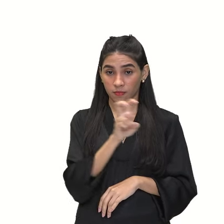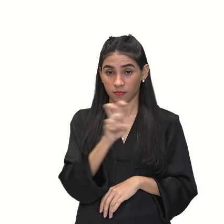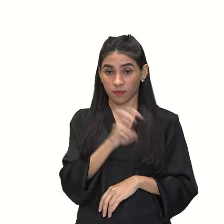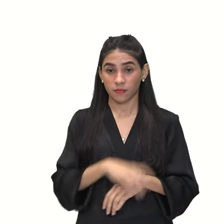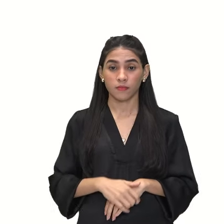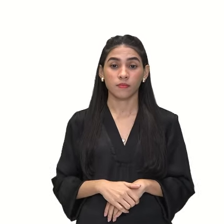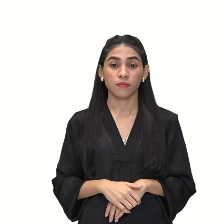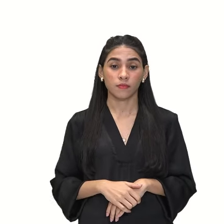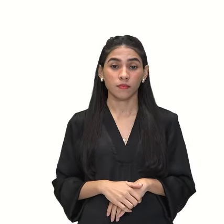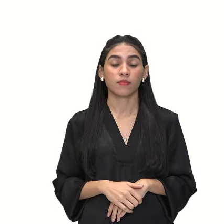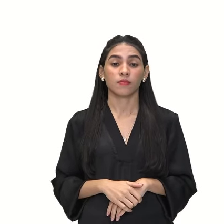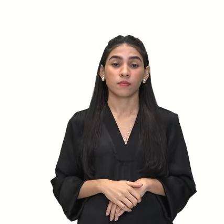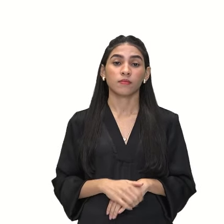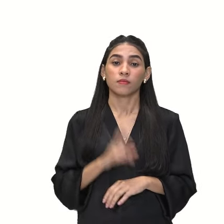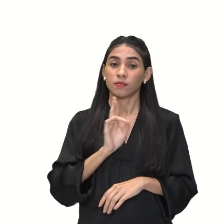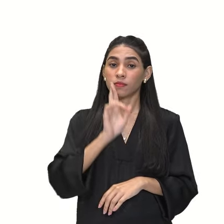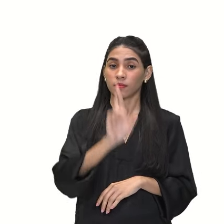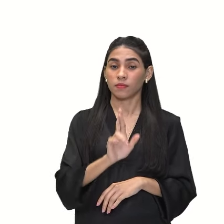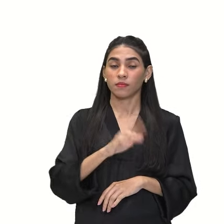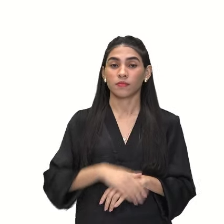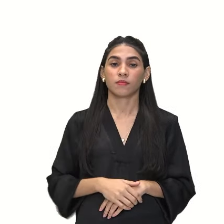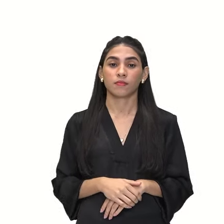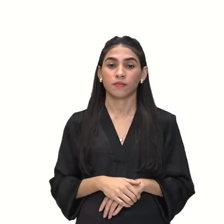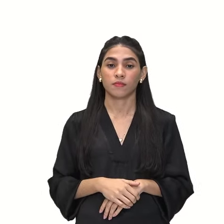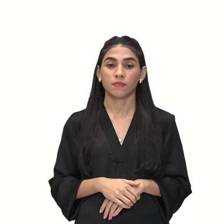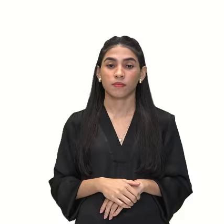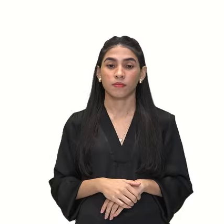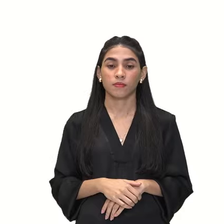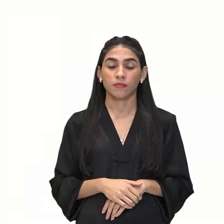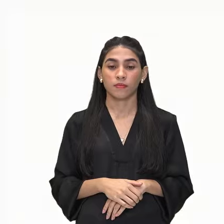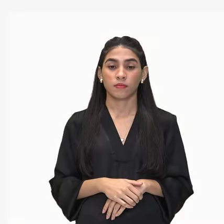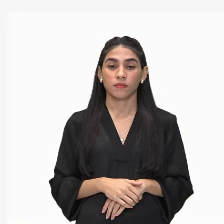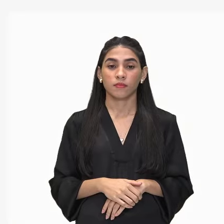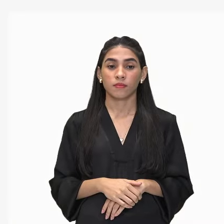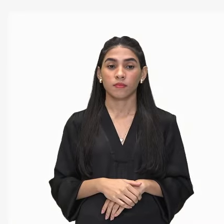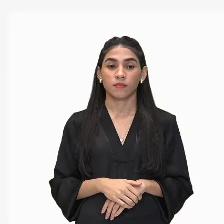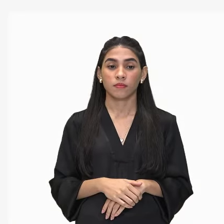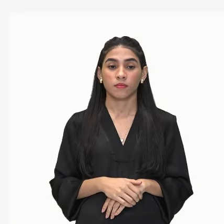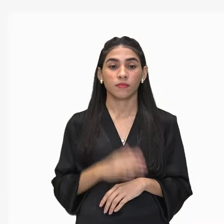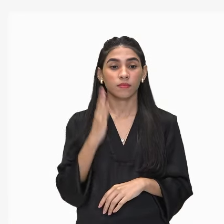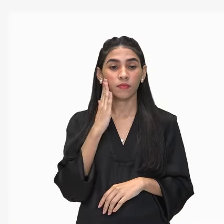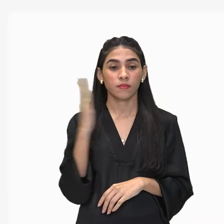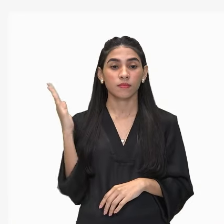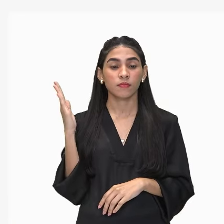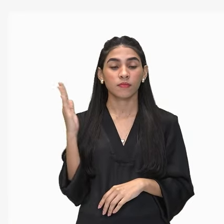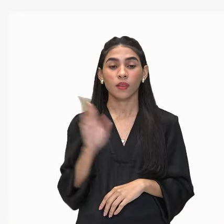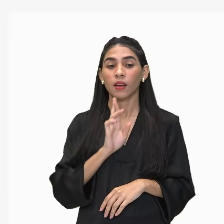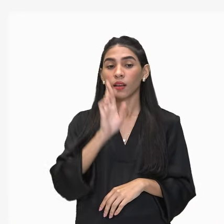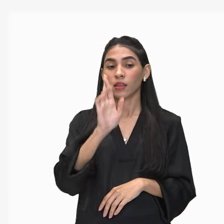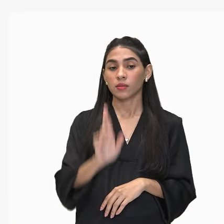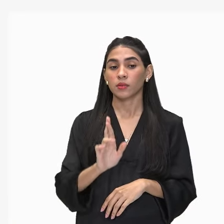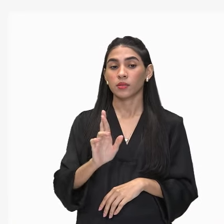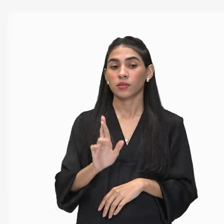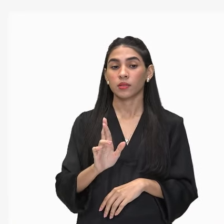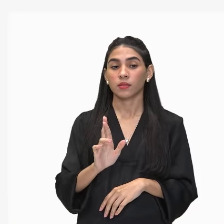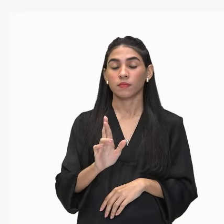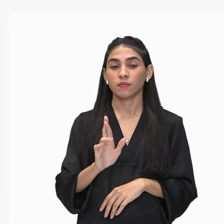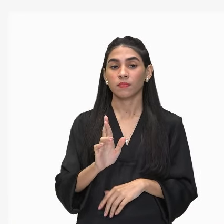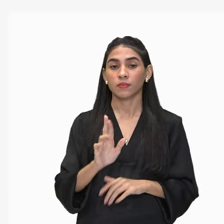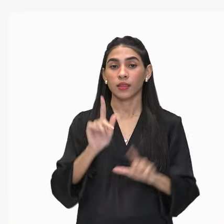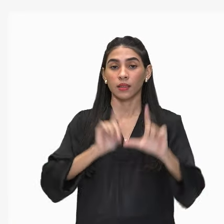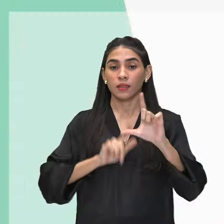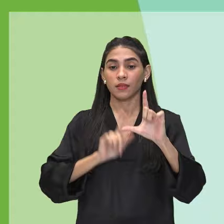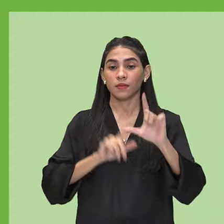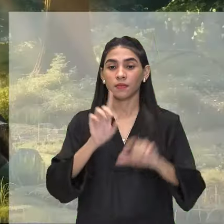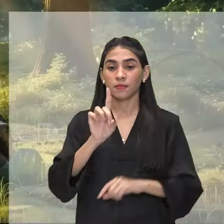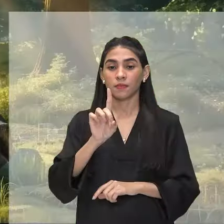E essa é a resposta, né? Nós temos, então, aí a nossa resposta letra